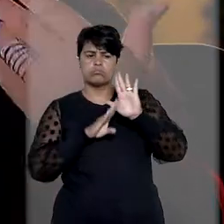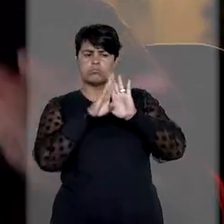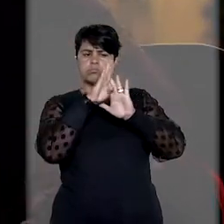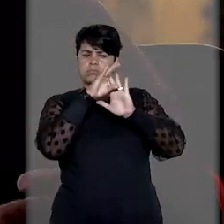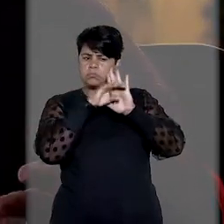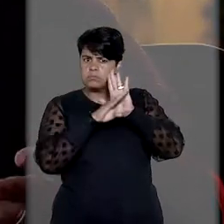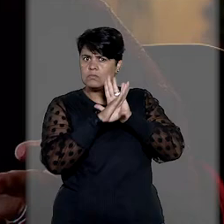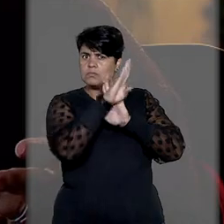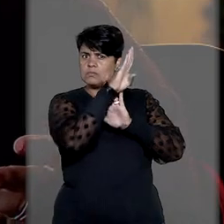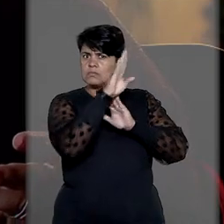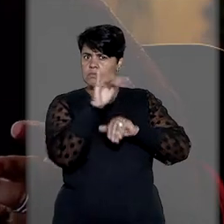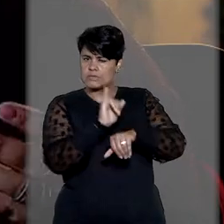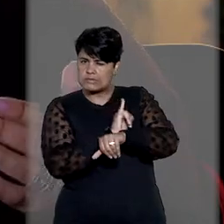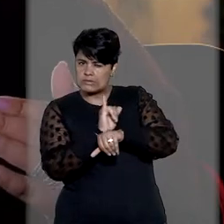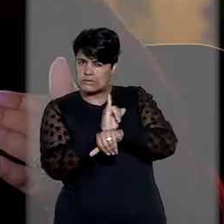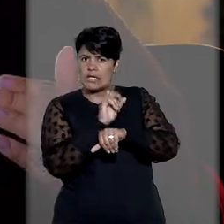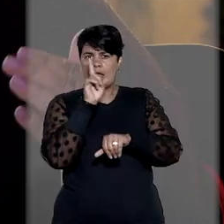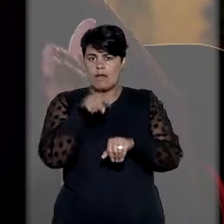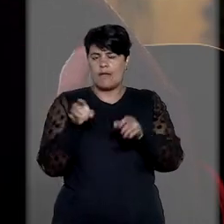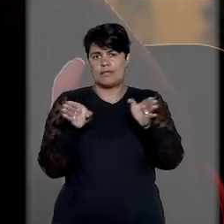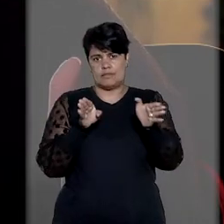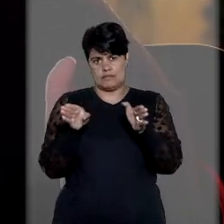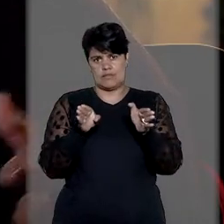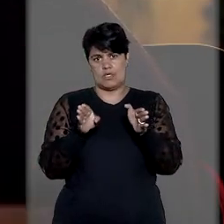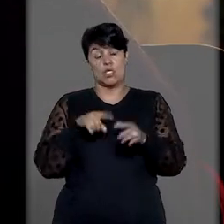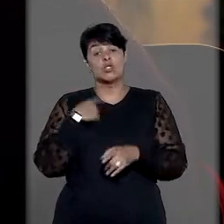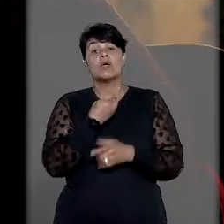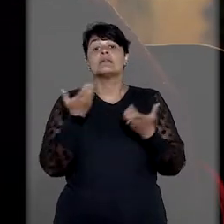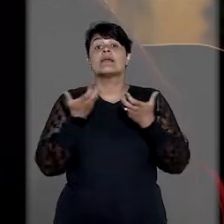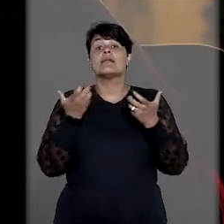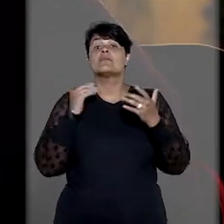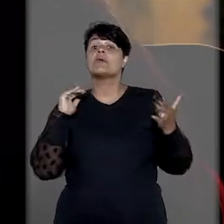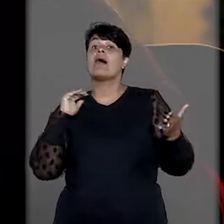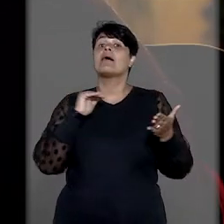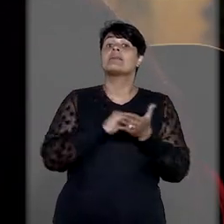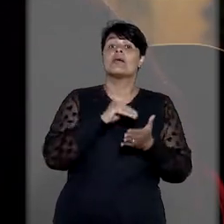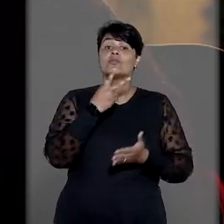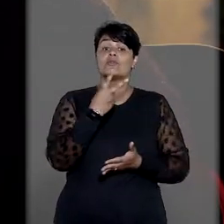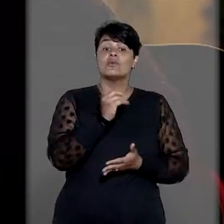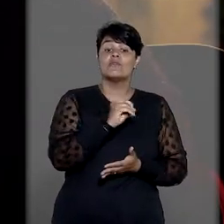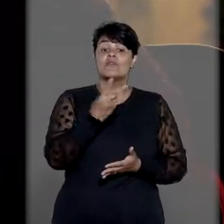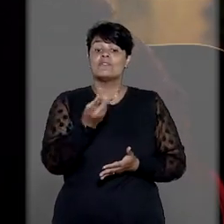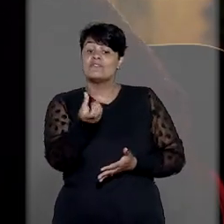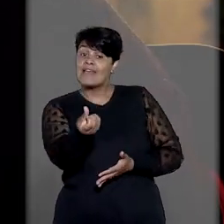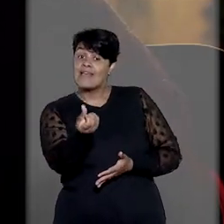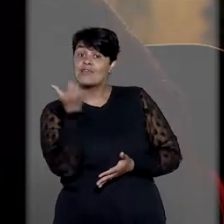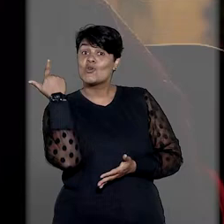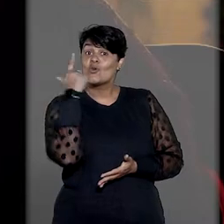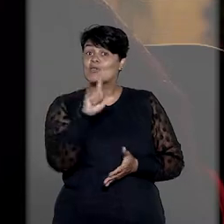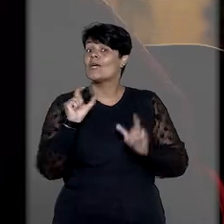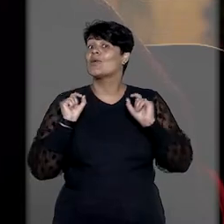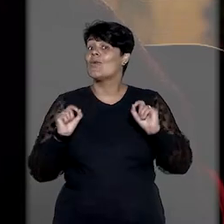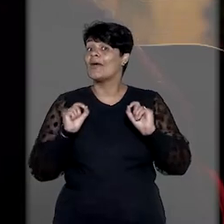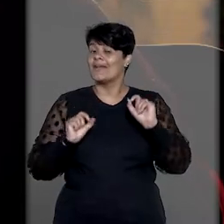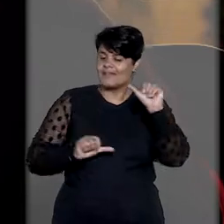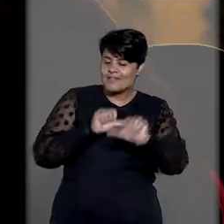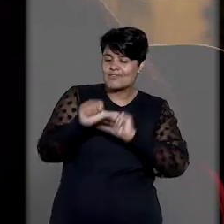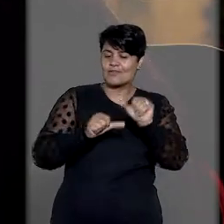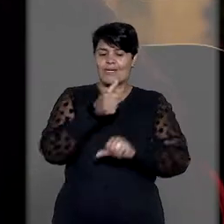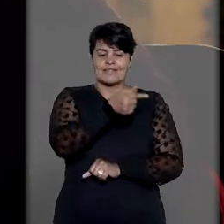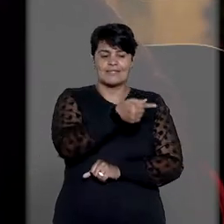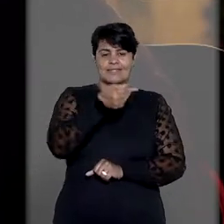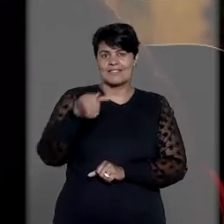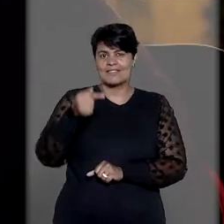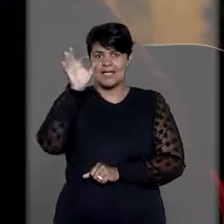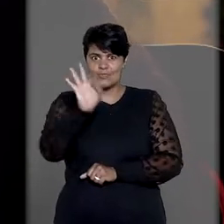que é de acessibilidade, e a nossa intenção é que até 2026 a gente consiga transformar o STJ